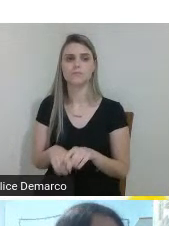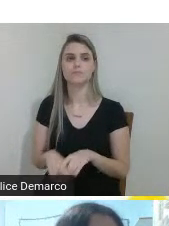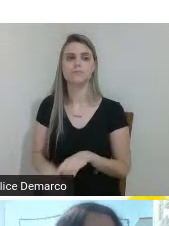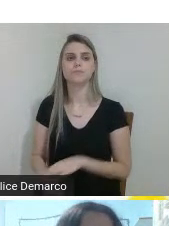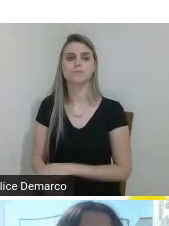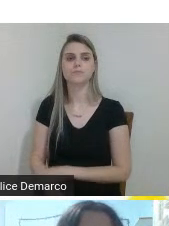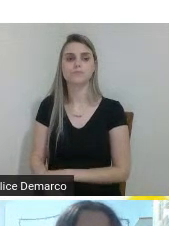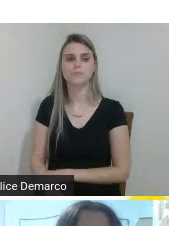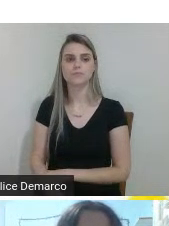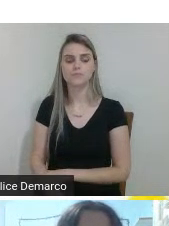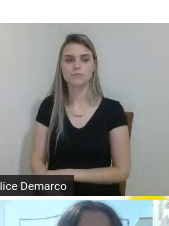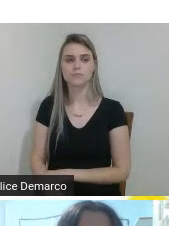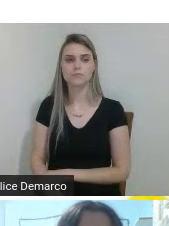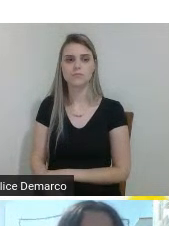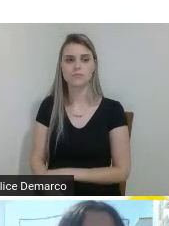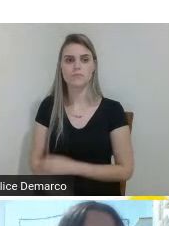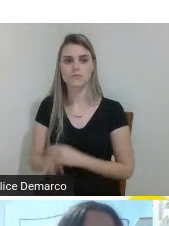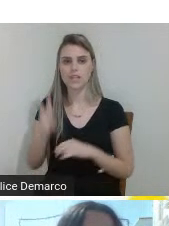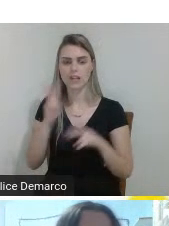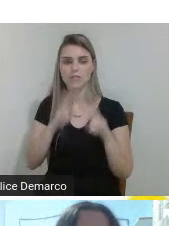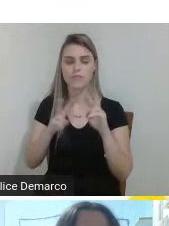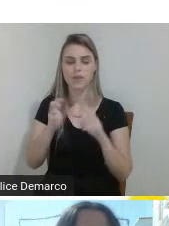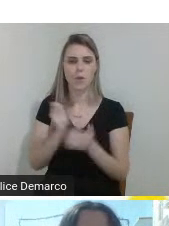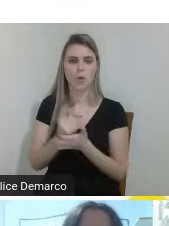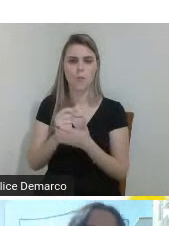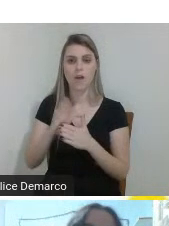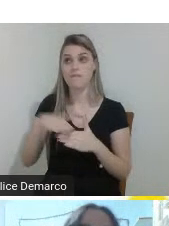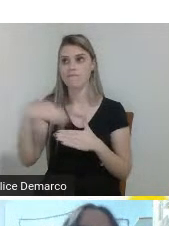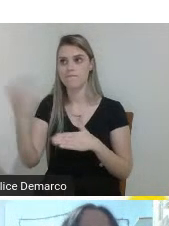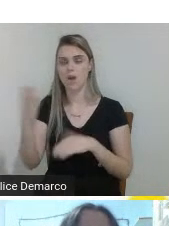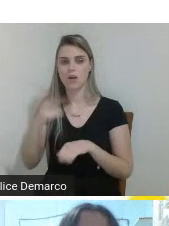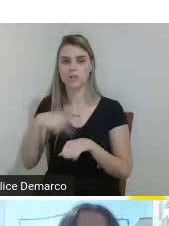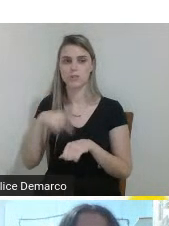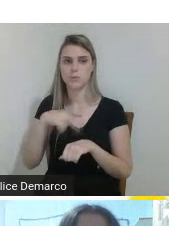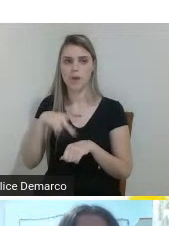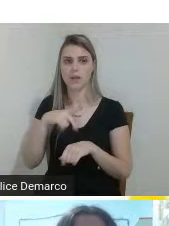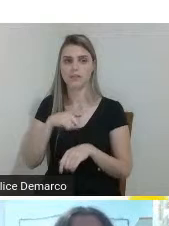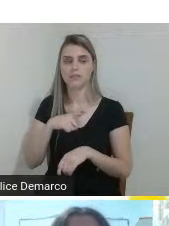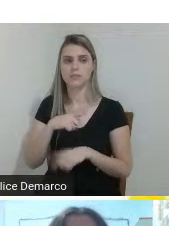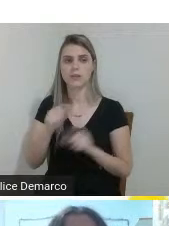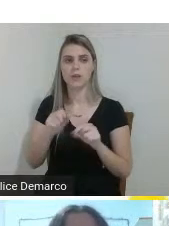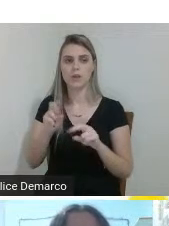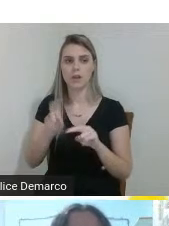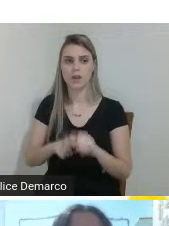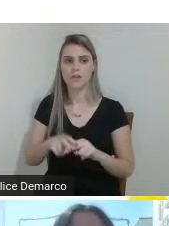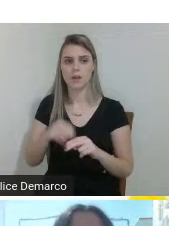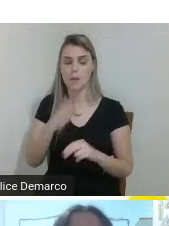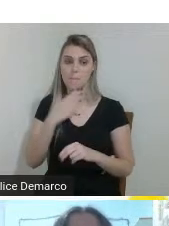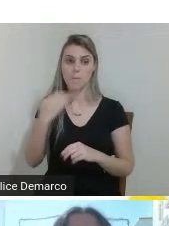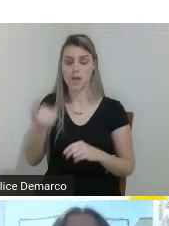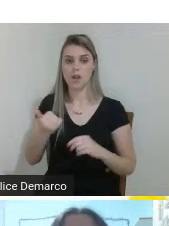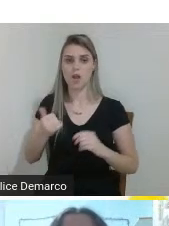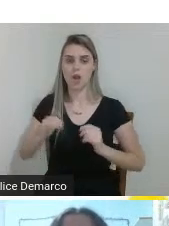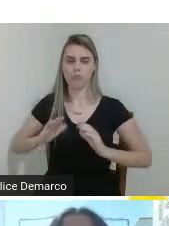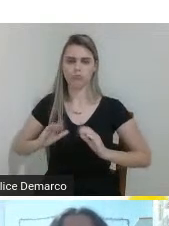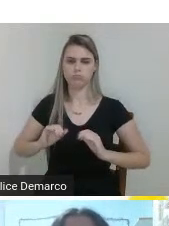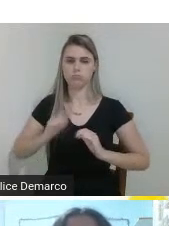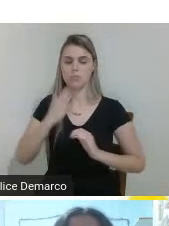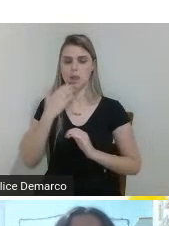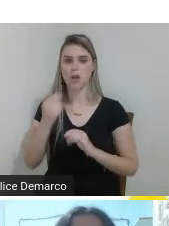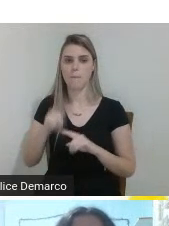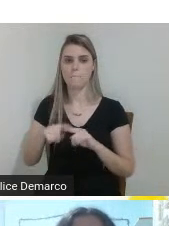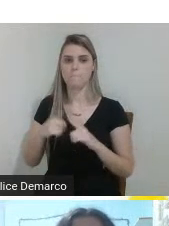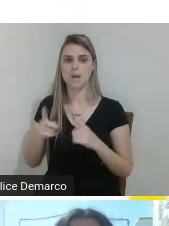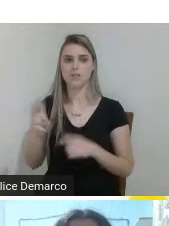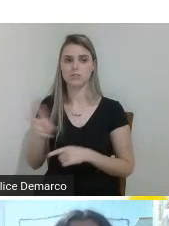olhando o mercado internacional as cadeiras que tem lá elas são mais confortáveis da que possuem aqui só que elas entram em um